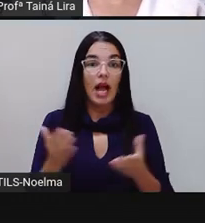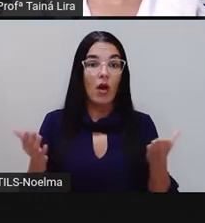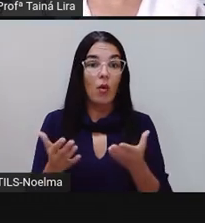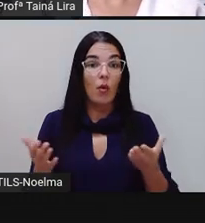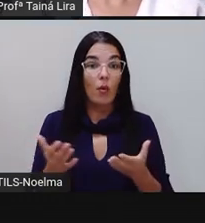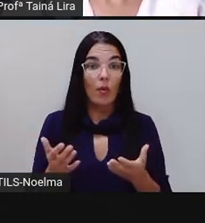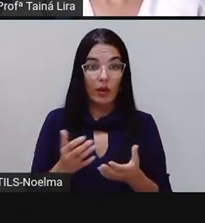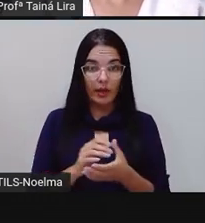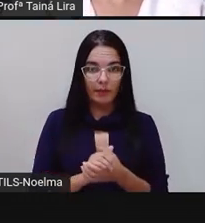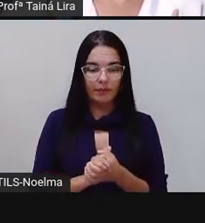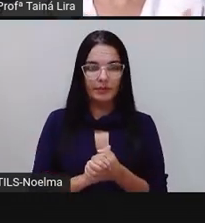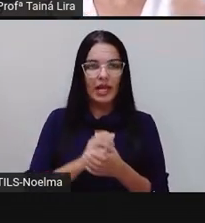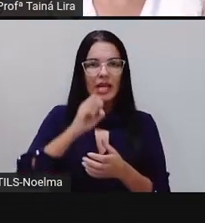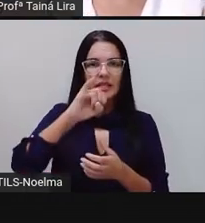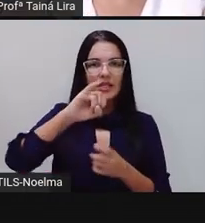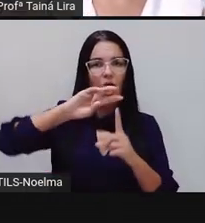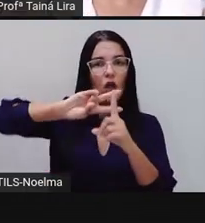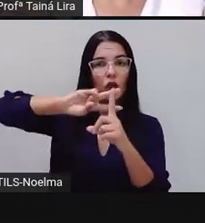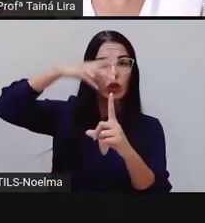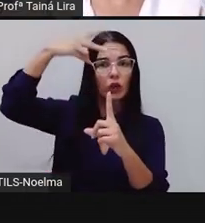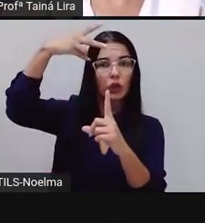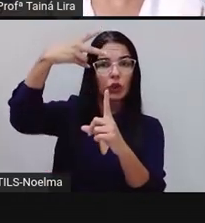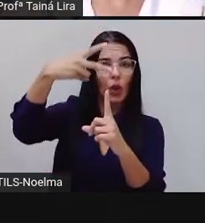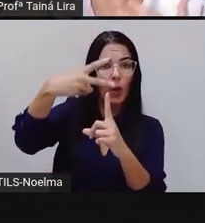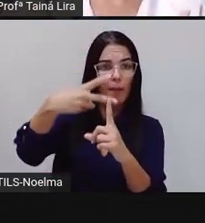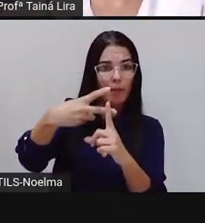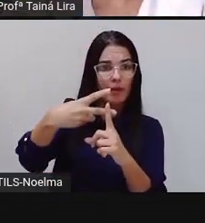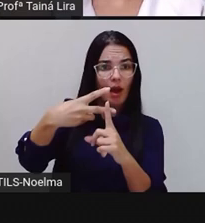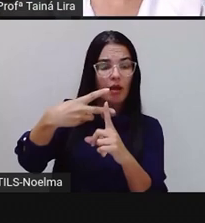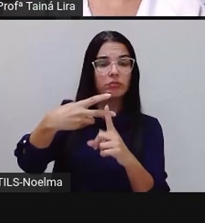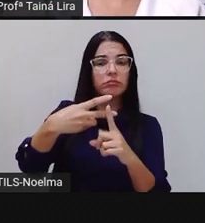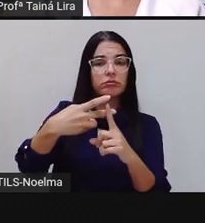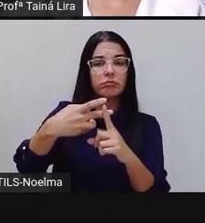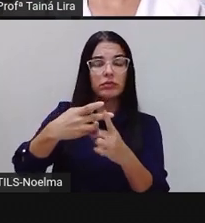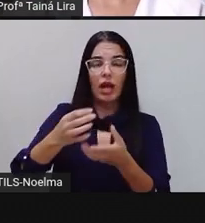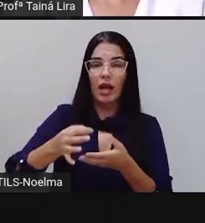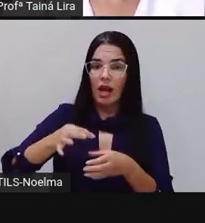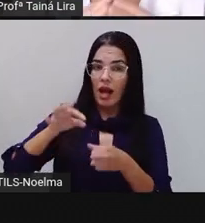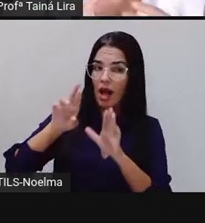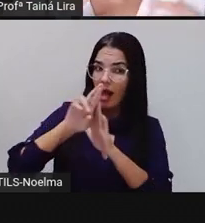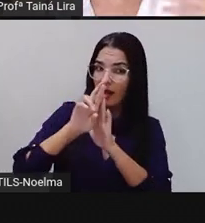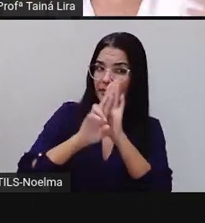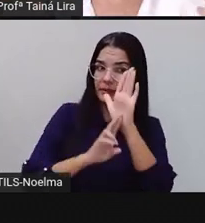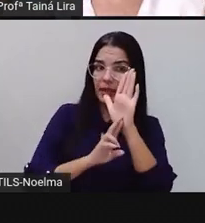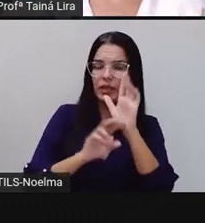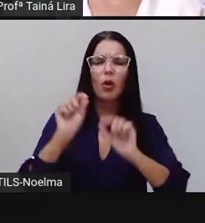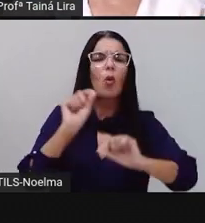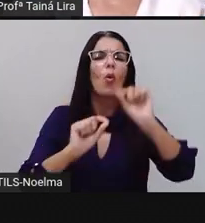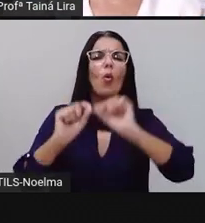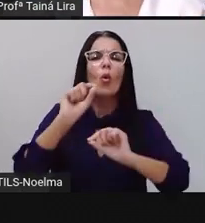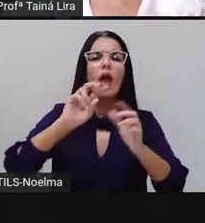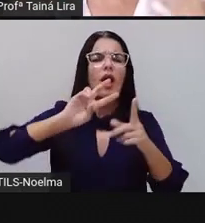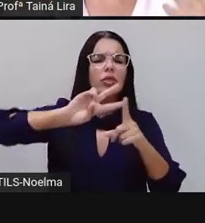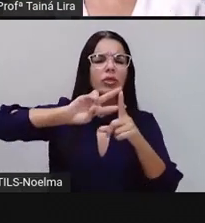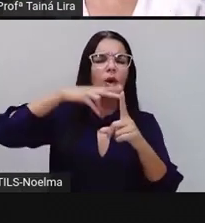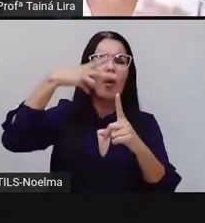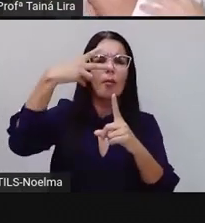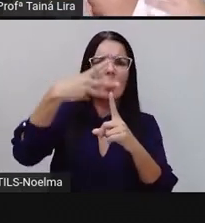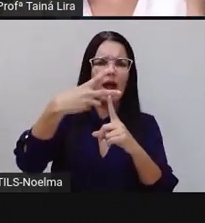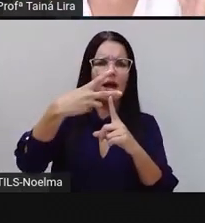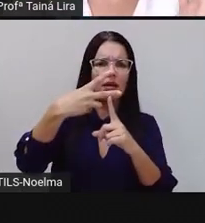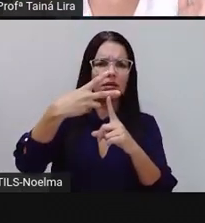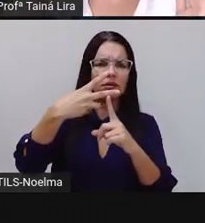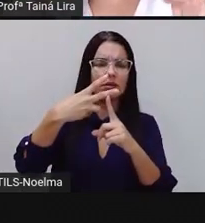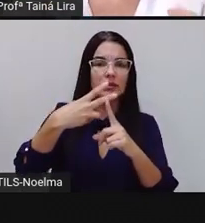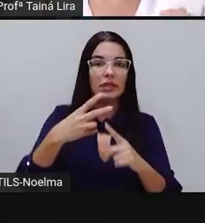Agora, ó, eles pediram pra PRO dobrar a receita. O que é dobrar? Dobrar é a